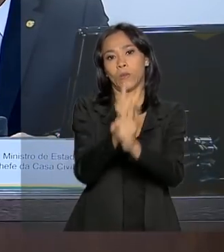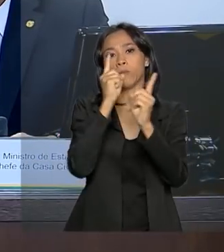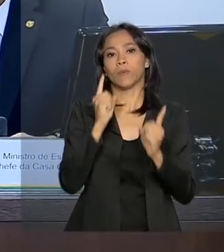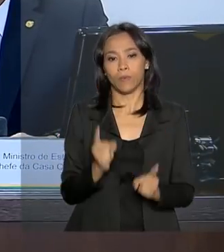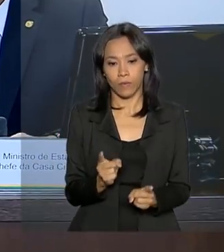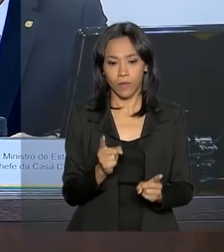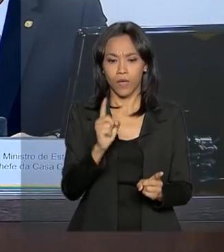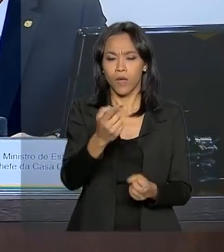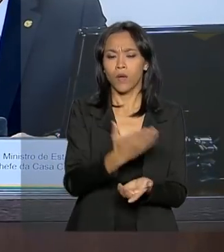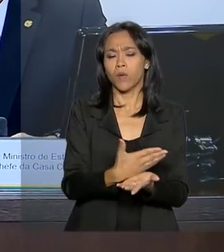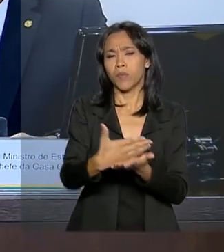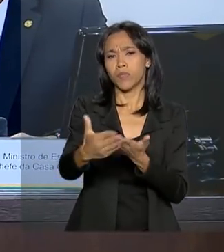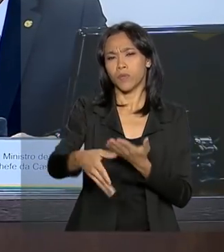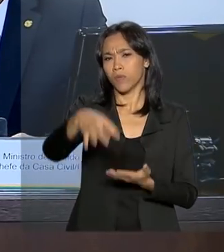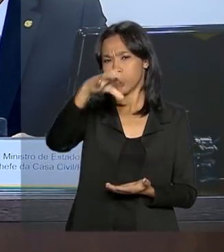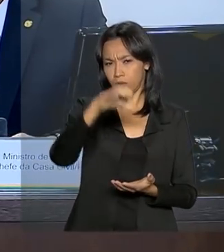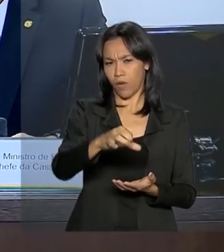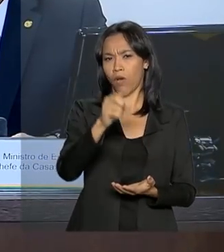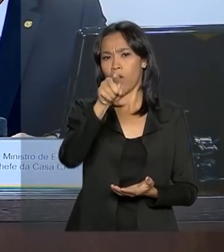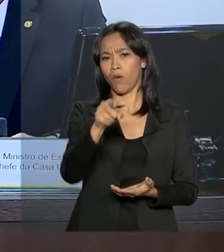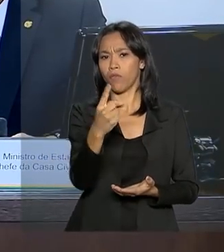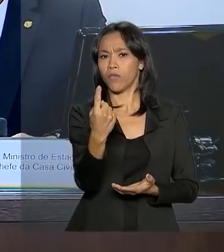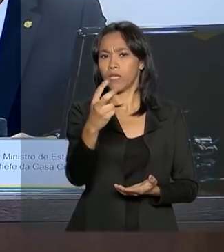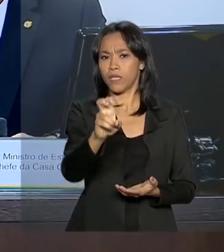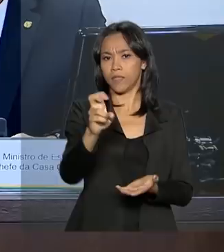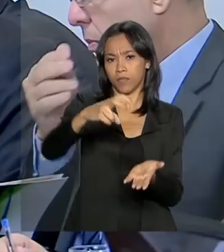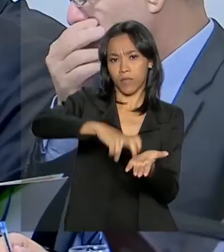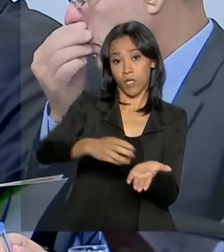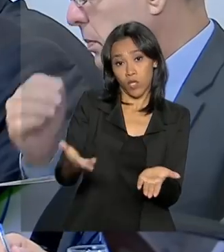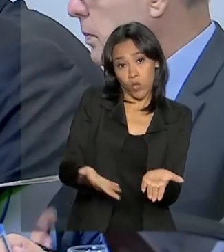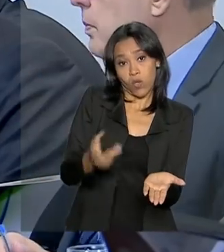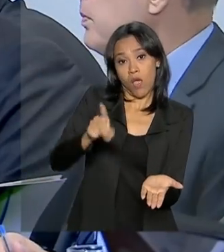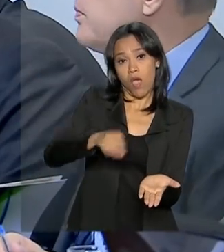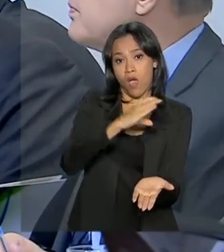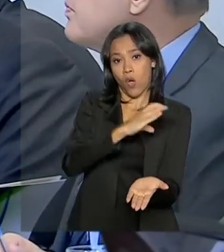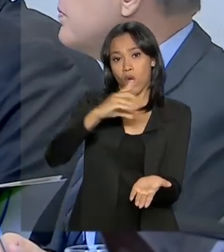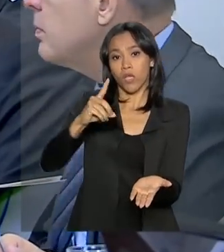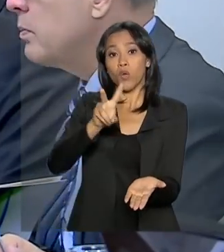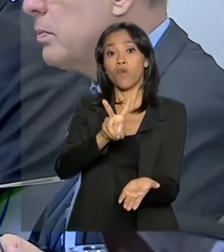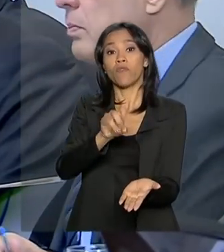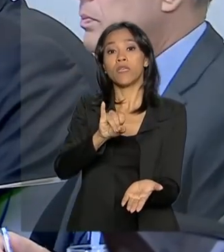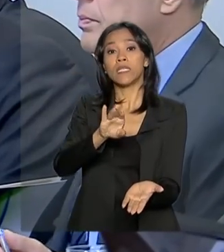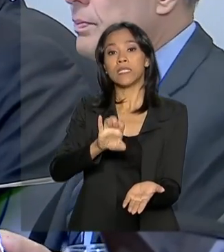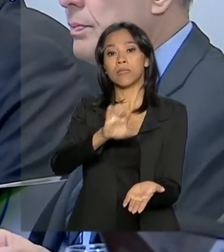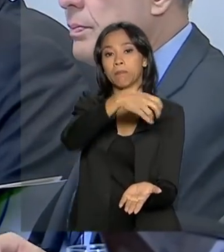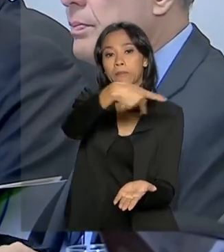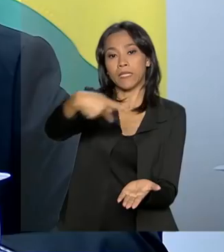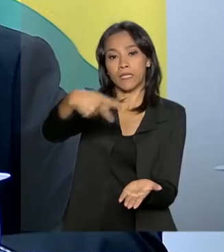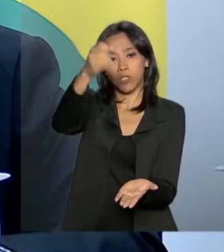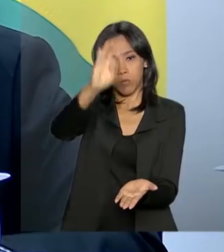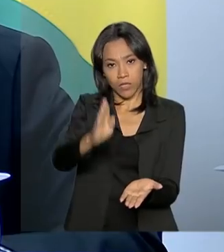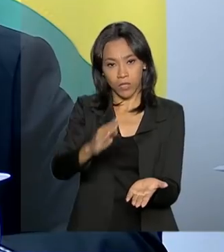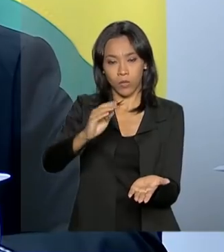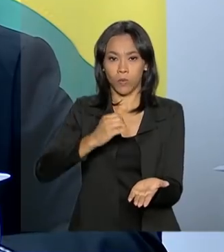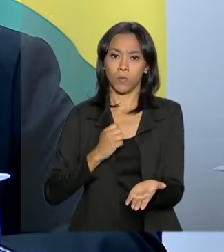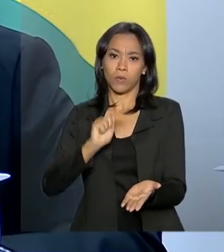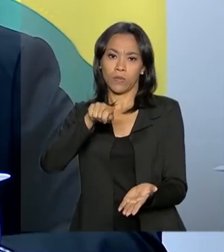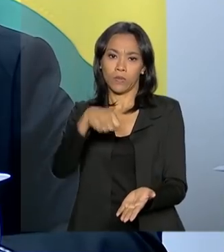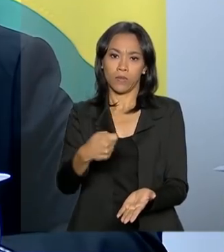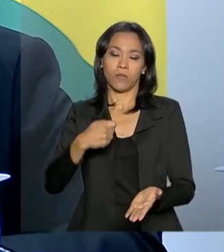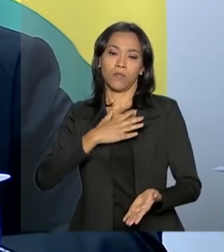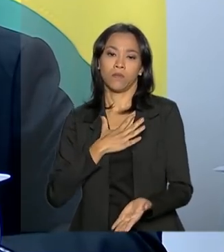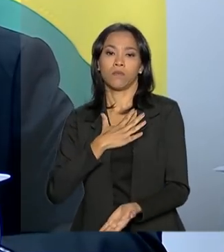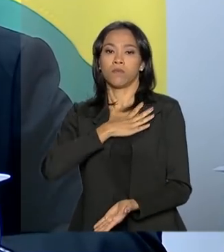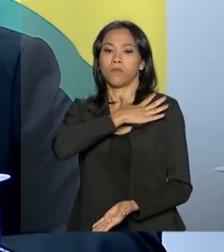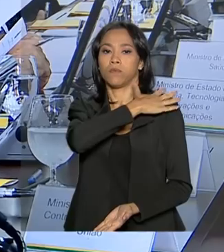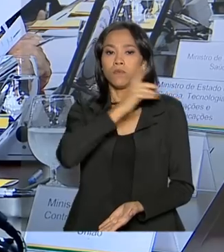por volta das 9h15 da manhã e é coordenado hoje pelo vice-presidente da República, Hamilton Mourão. Todos os